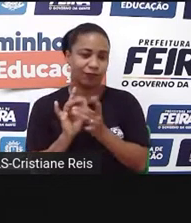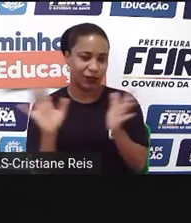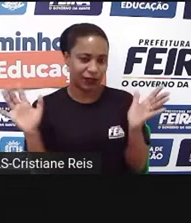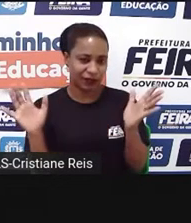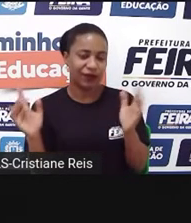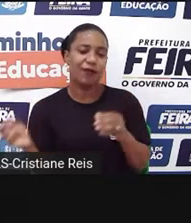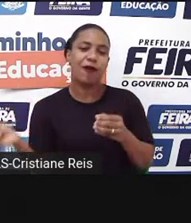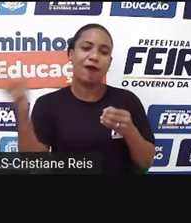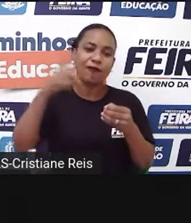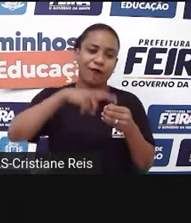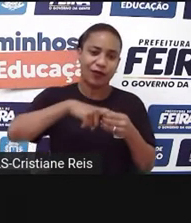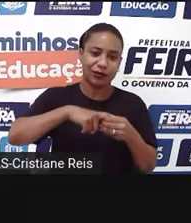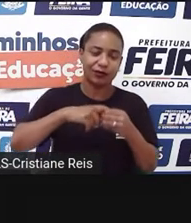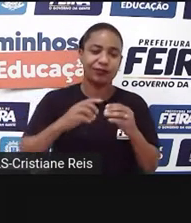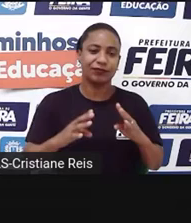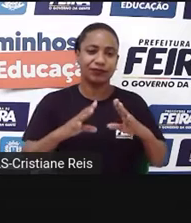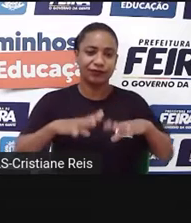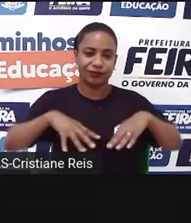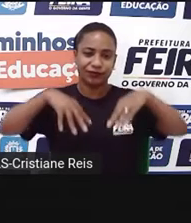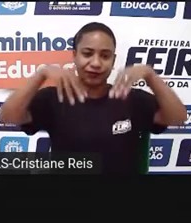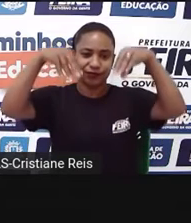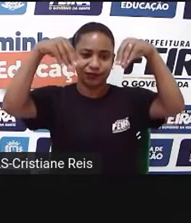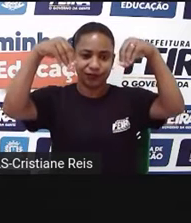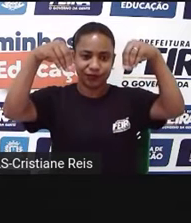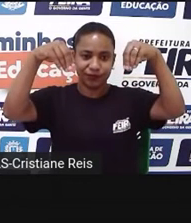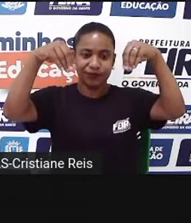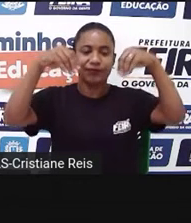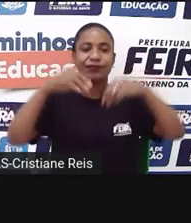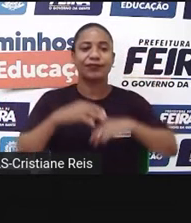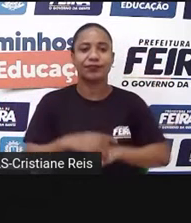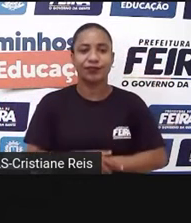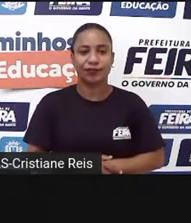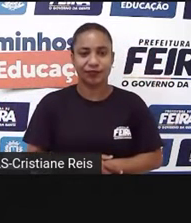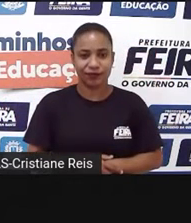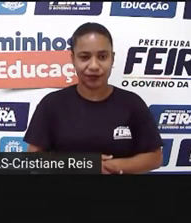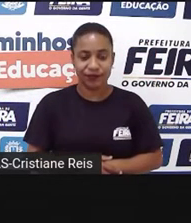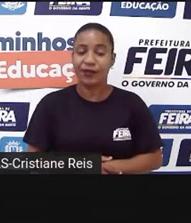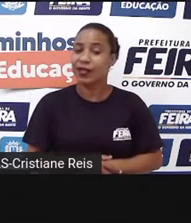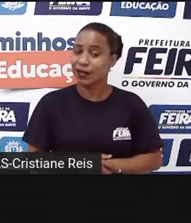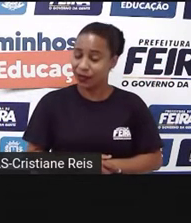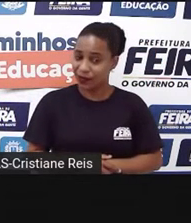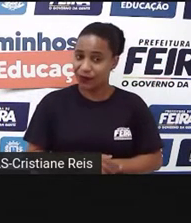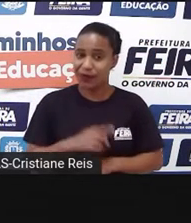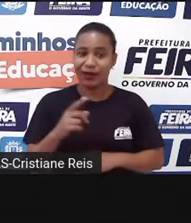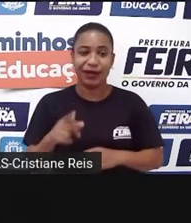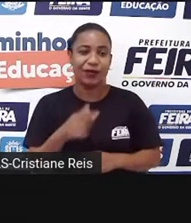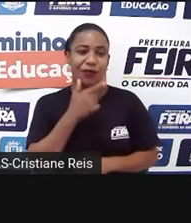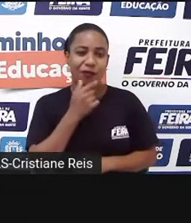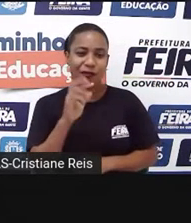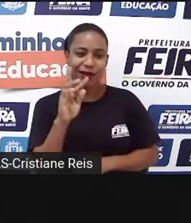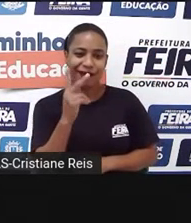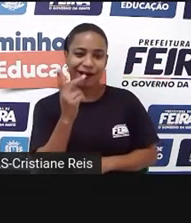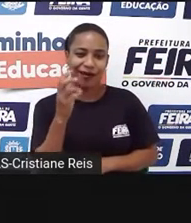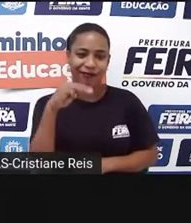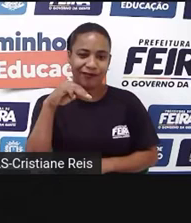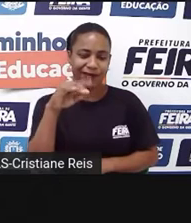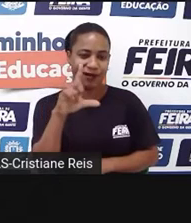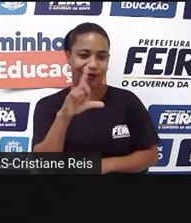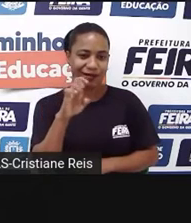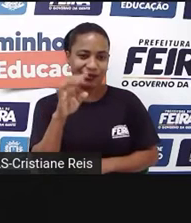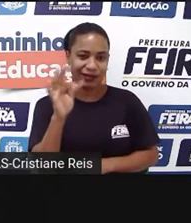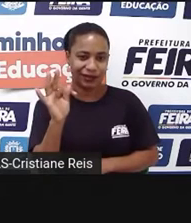sabendo que o pai foi assassinado por Cláudio, ele finge estar louco. E a partir do momento que